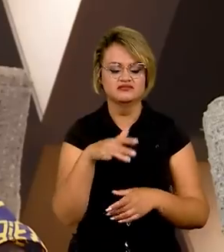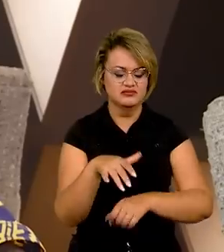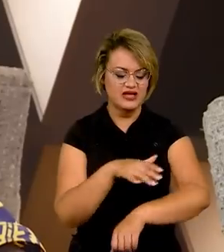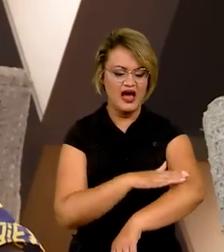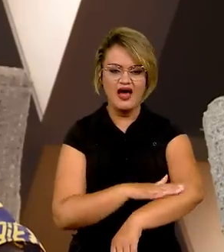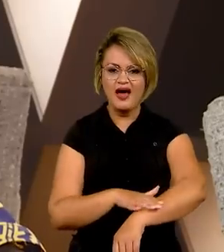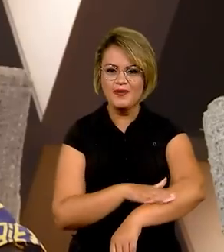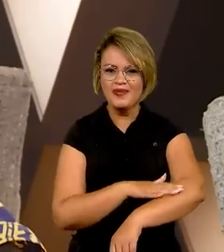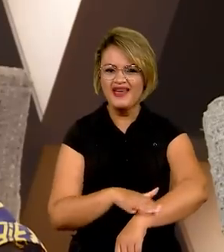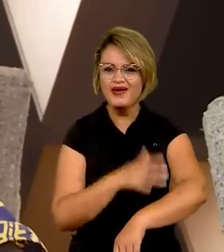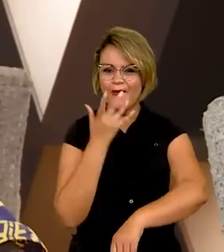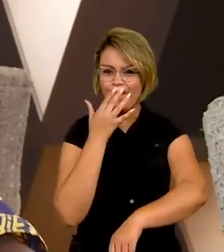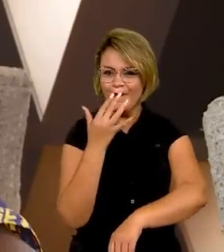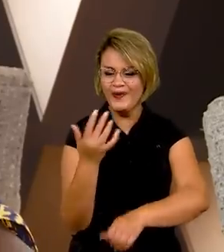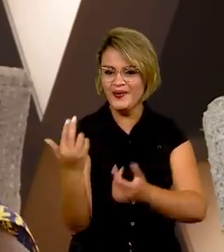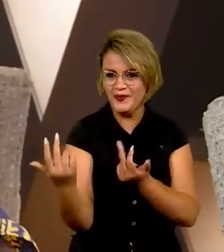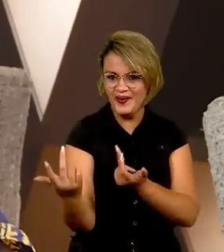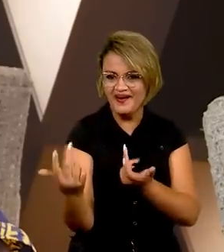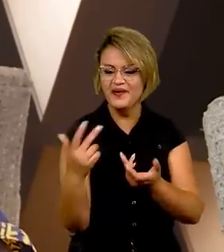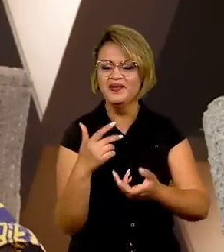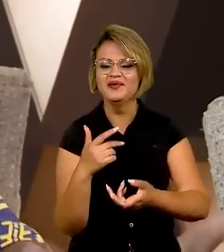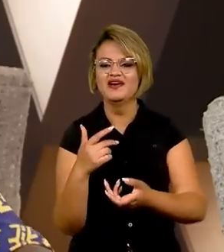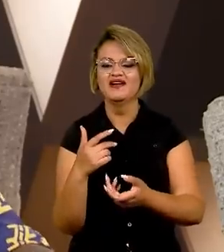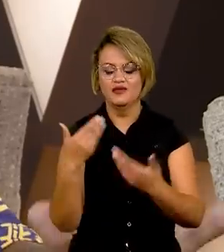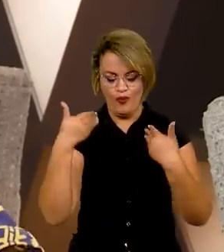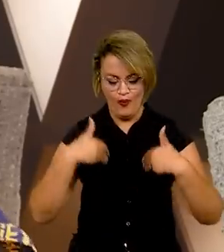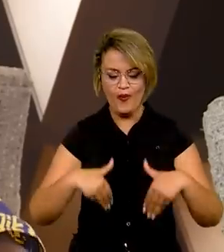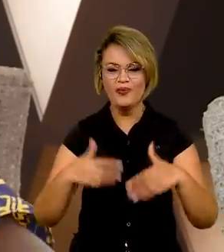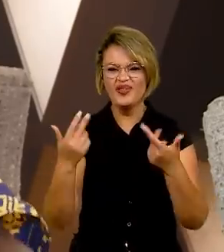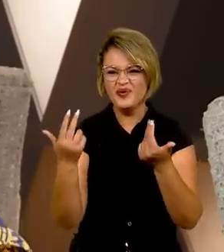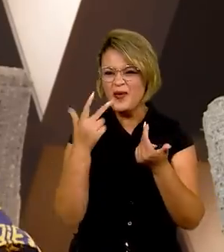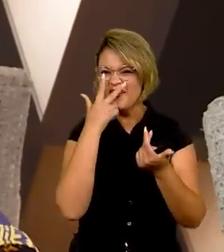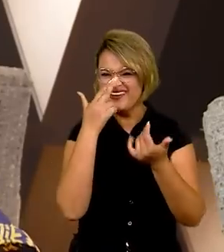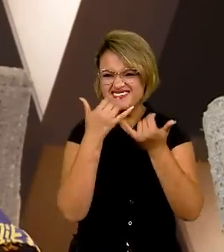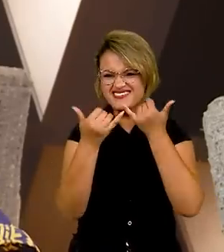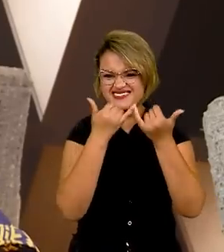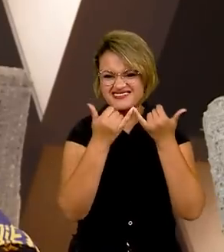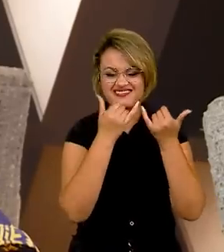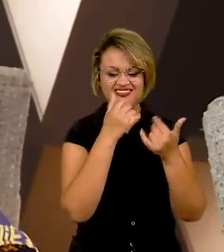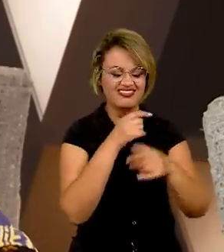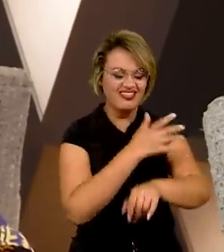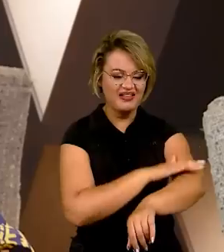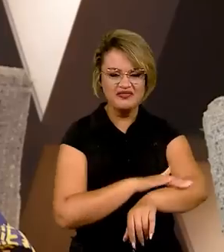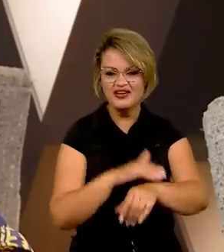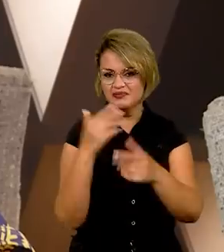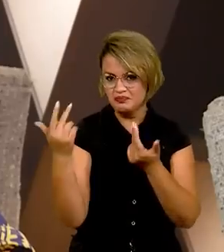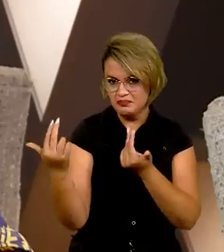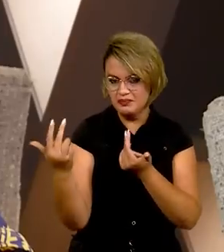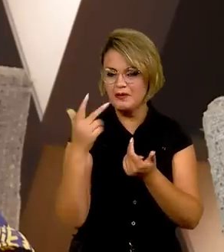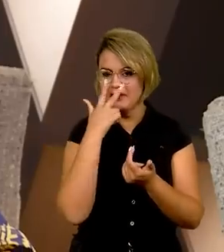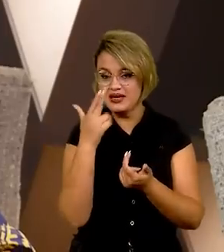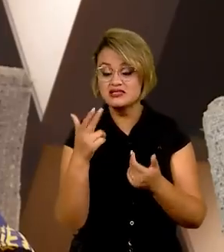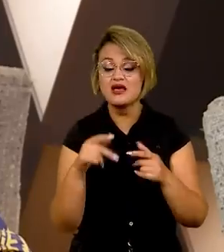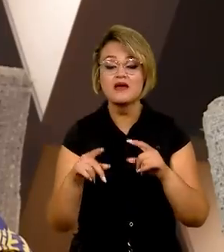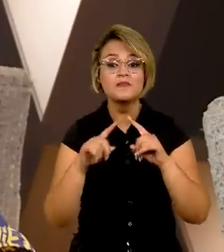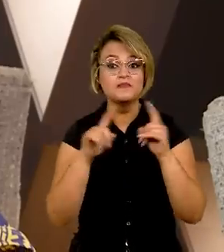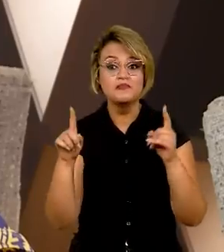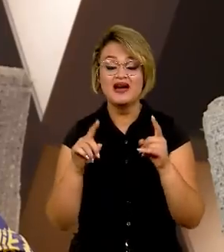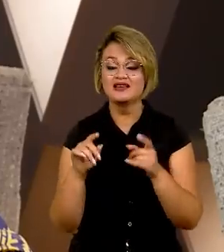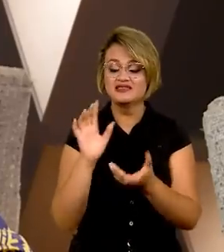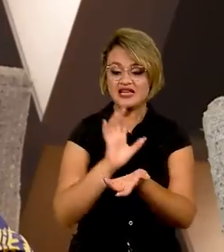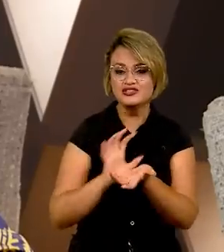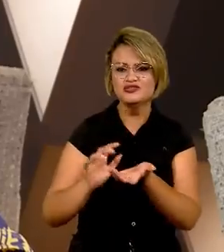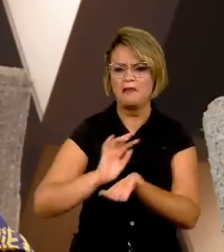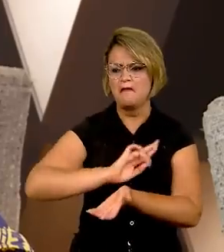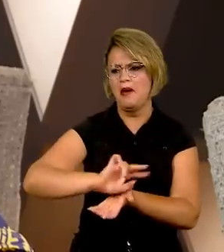partilhamos as características físicas idênticas, nós somos uma região completamente